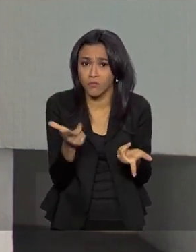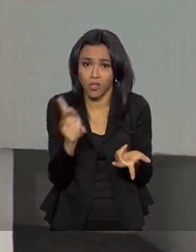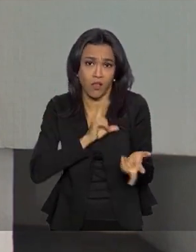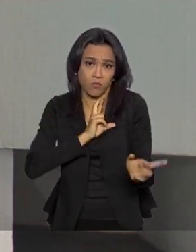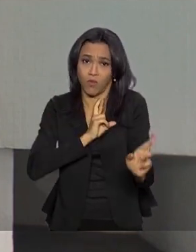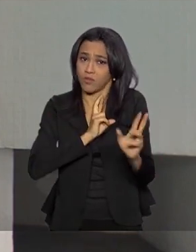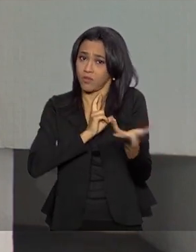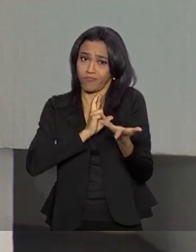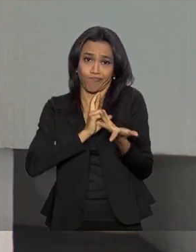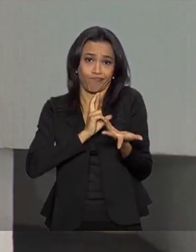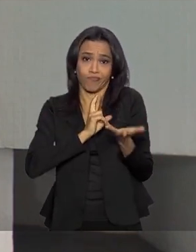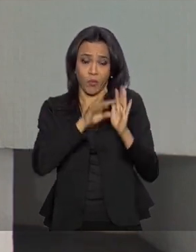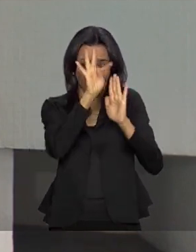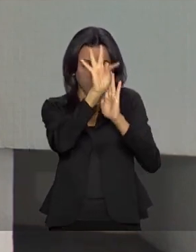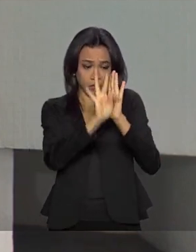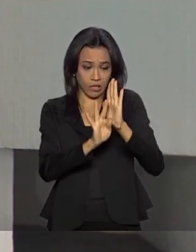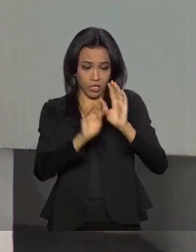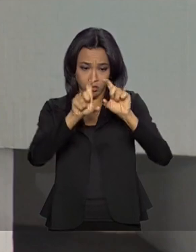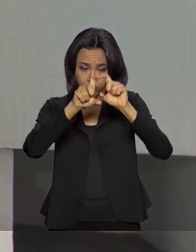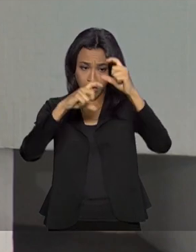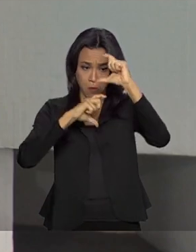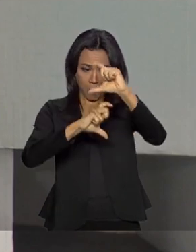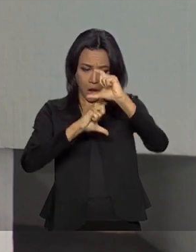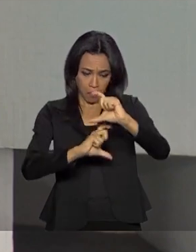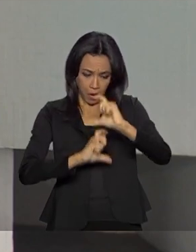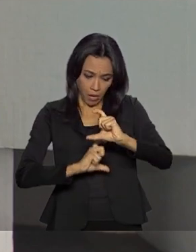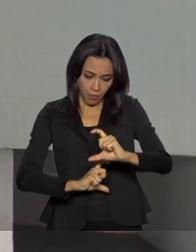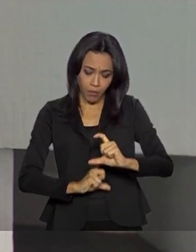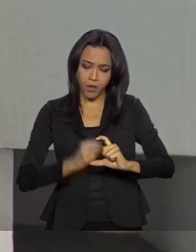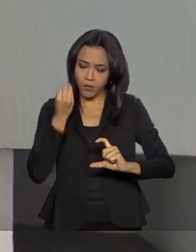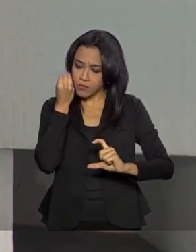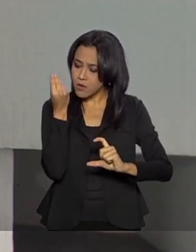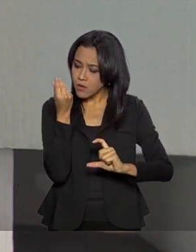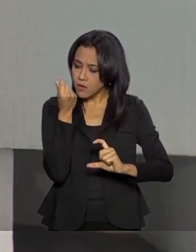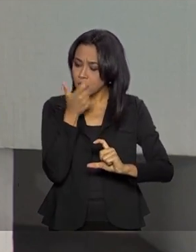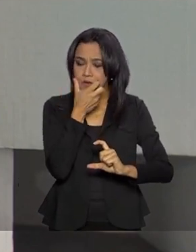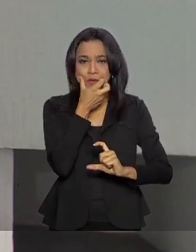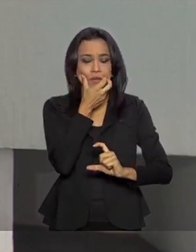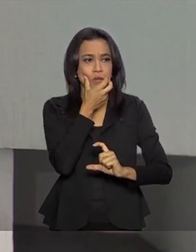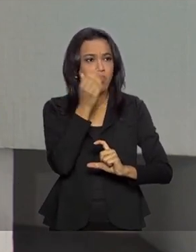respostas. Era dificílimo. Aonde é que eu vou entrar com isso?